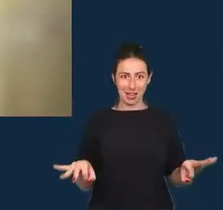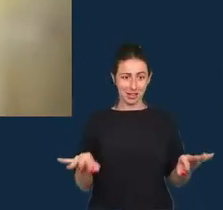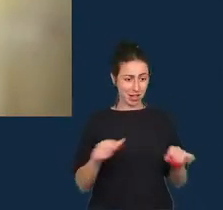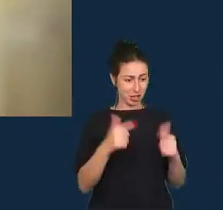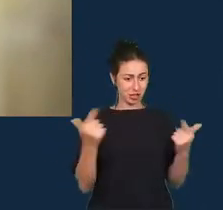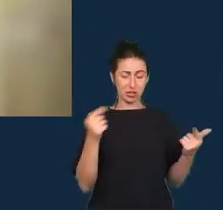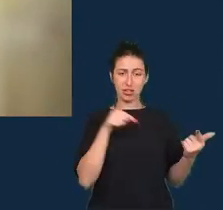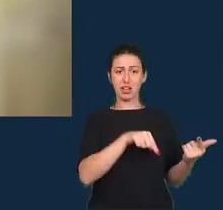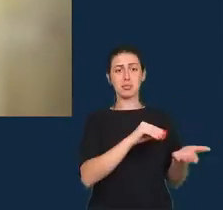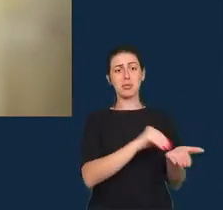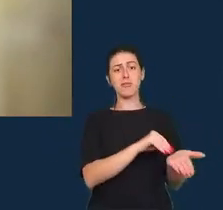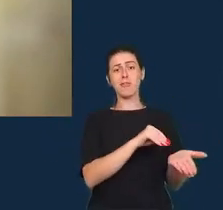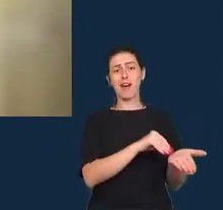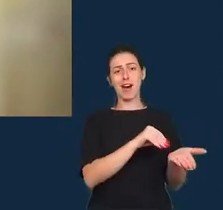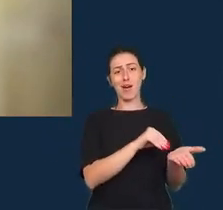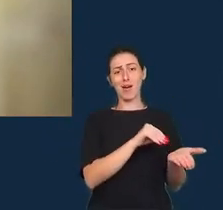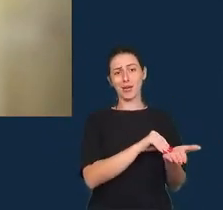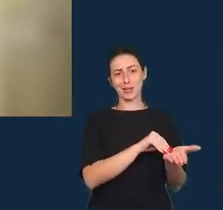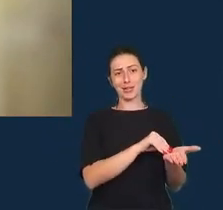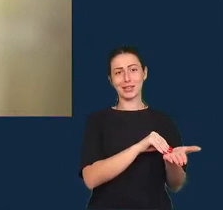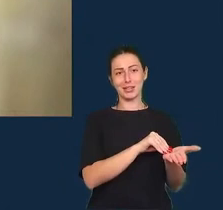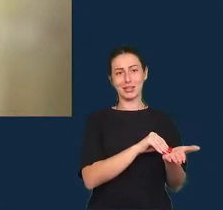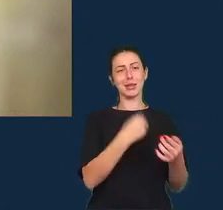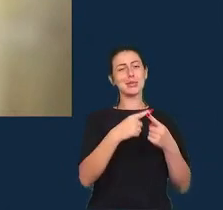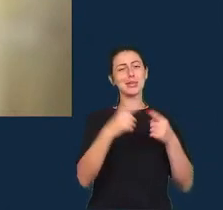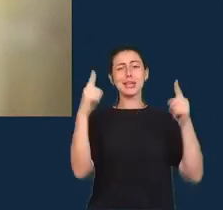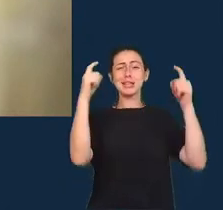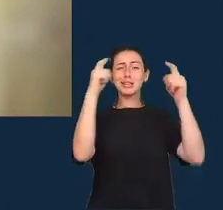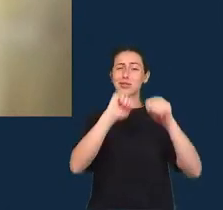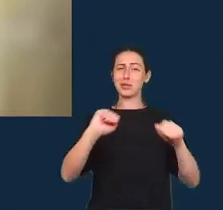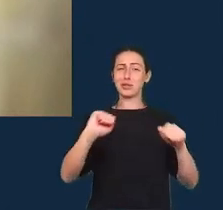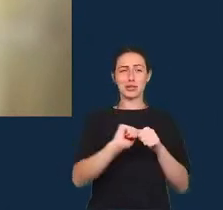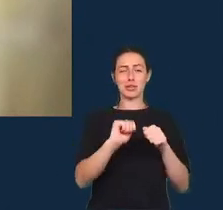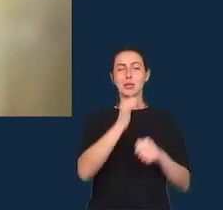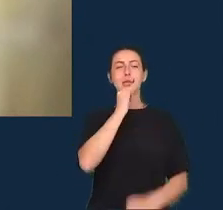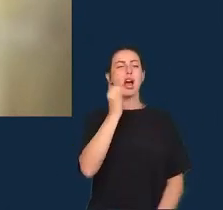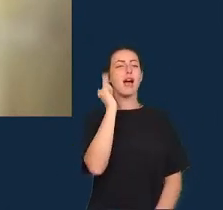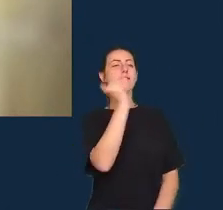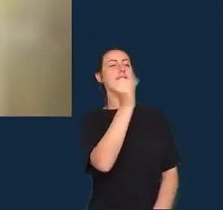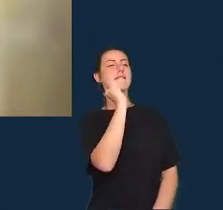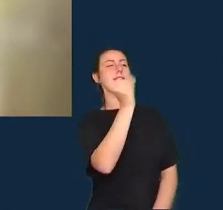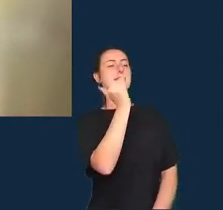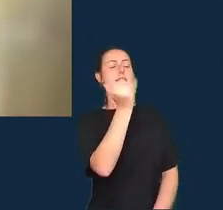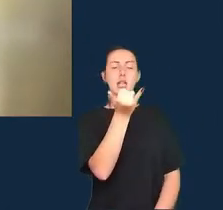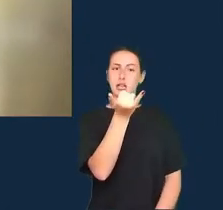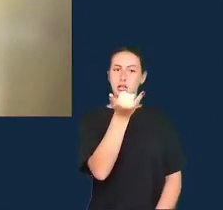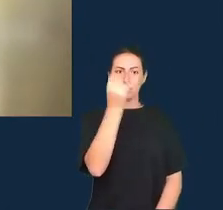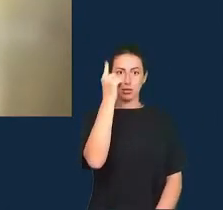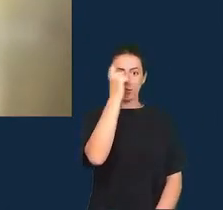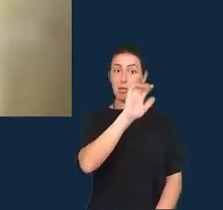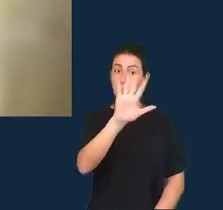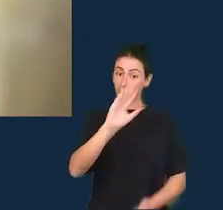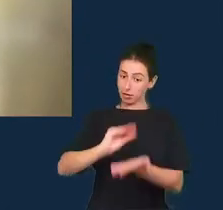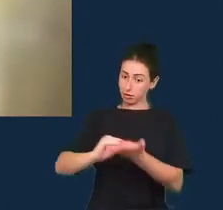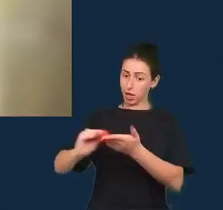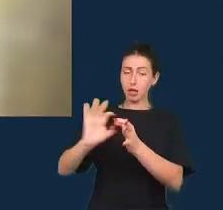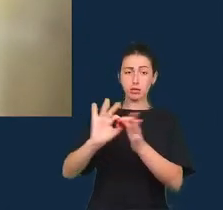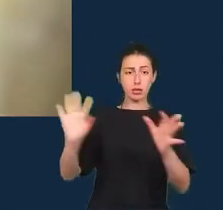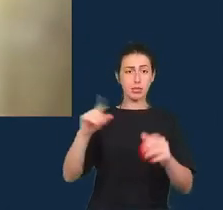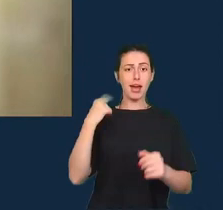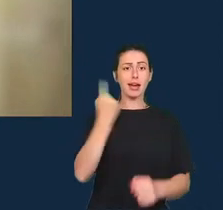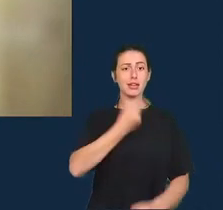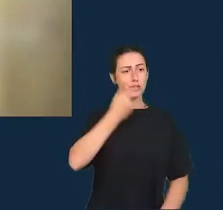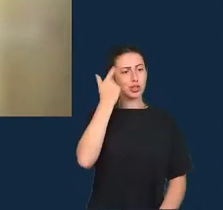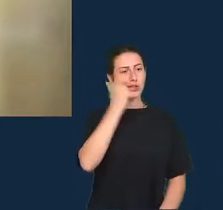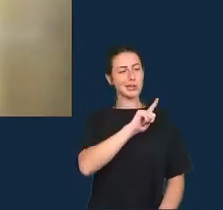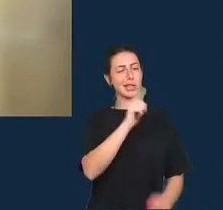porque é difícil fazermos isso somente com uma narrativa mas os dados nos permitem usar essa narrativa de